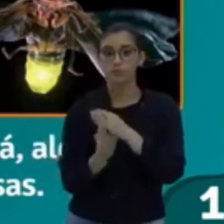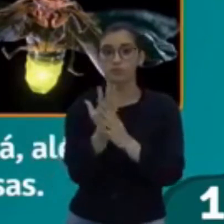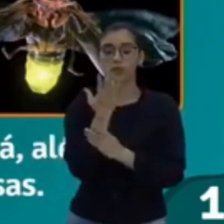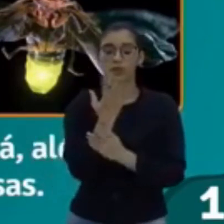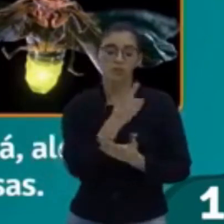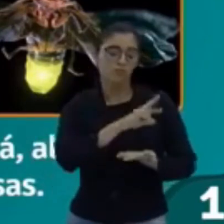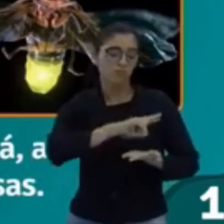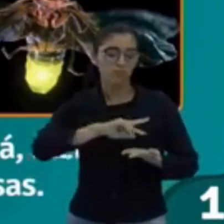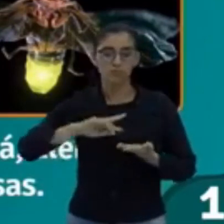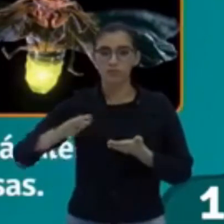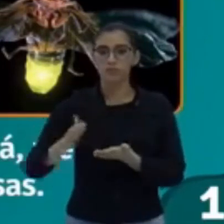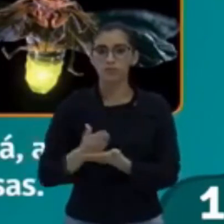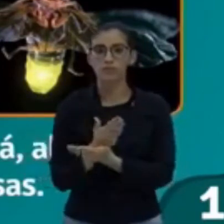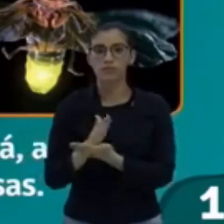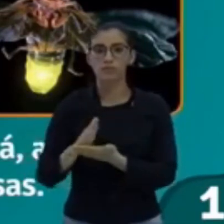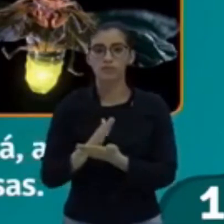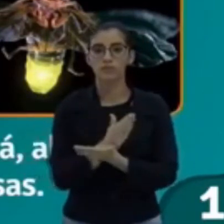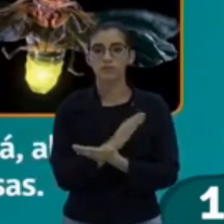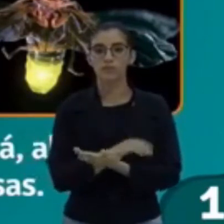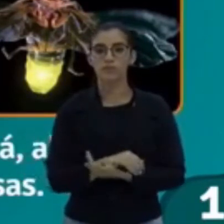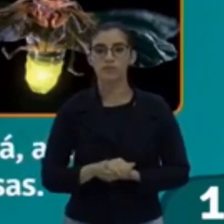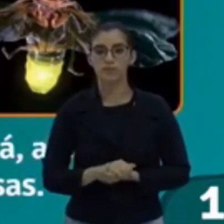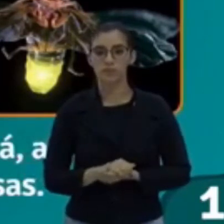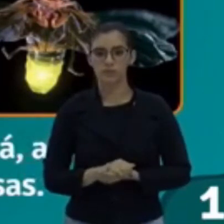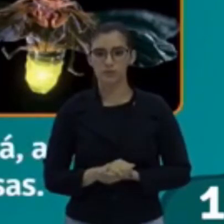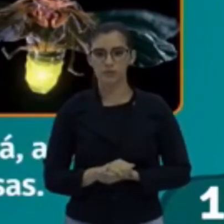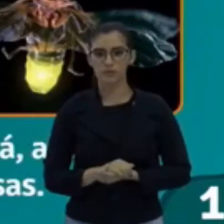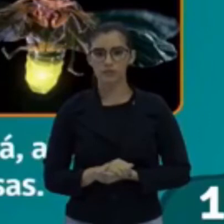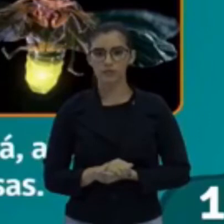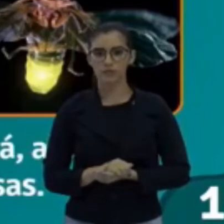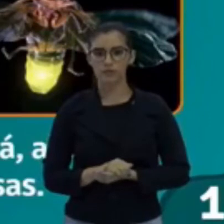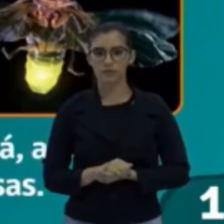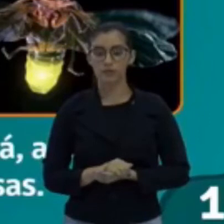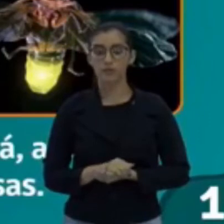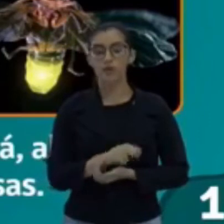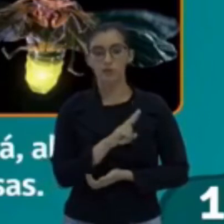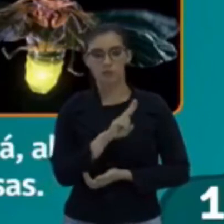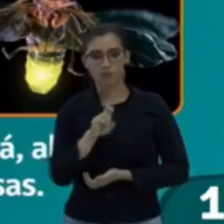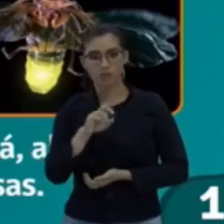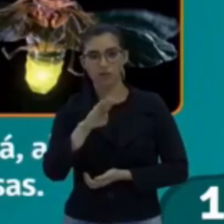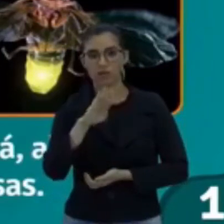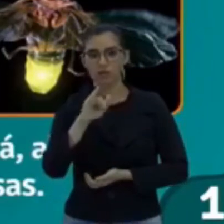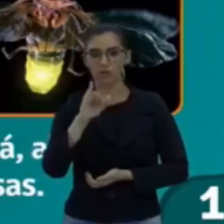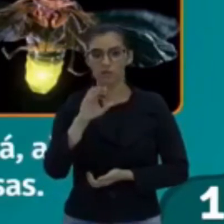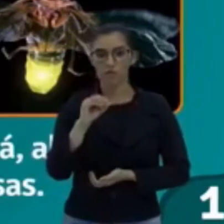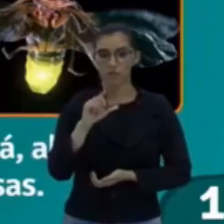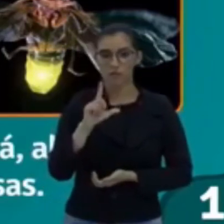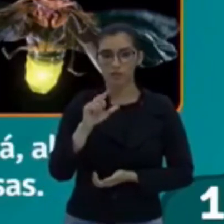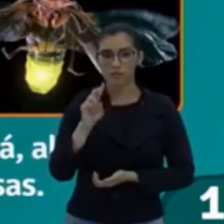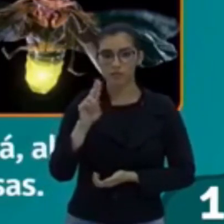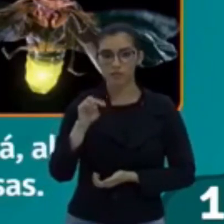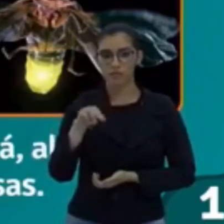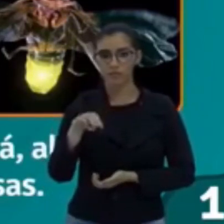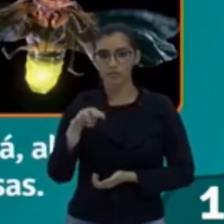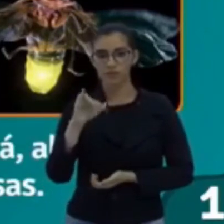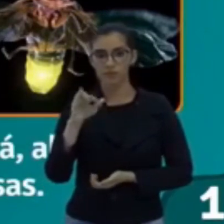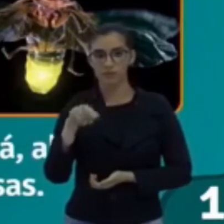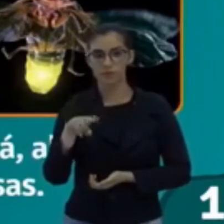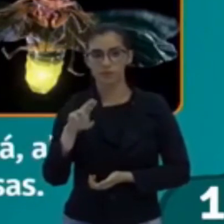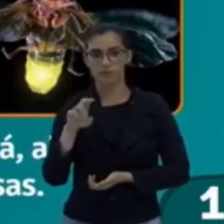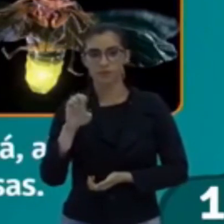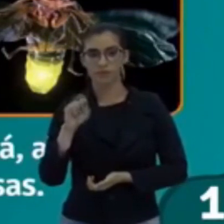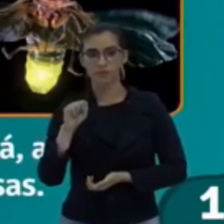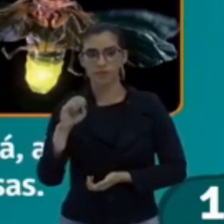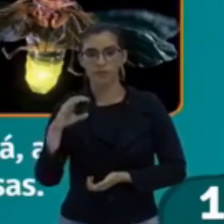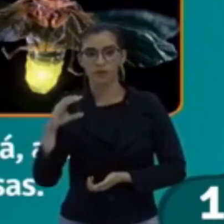diversas maneiras. Uma delas é a bioluminescência, um fenômeno químico que ocorre no organismo de